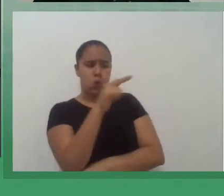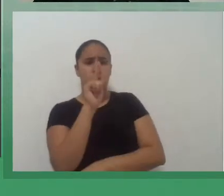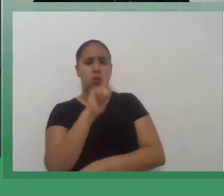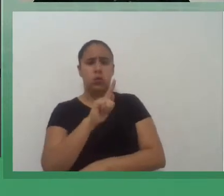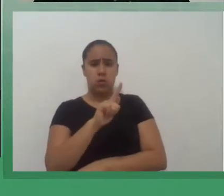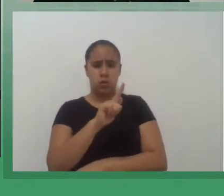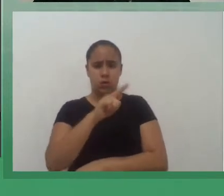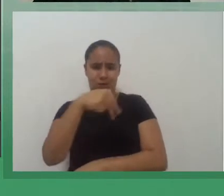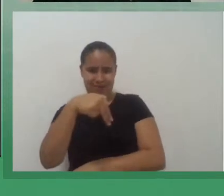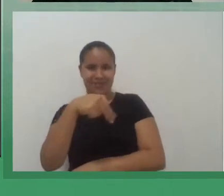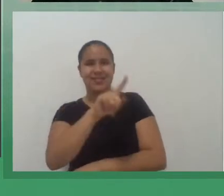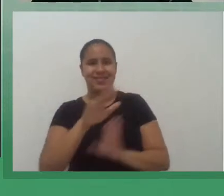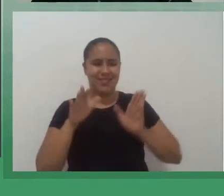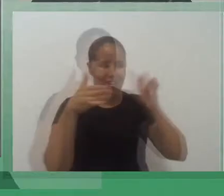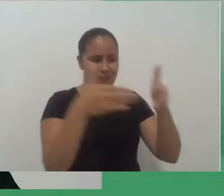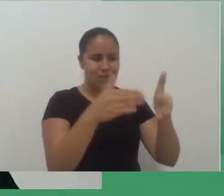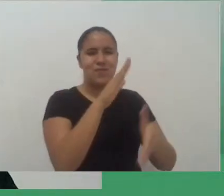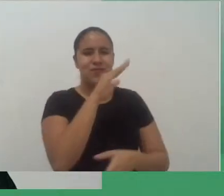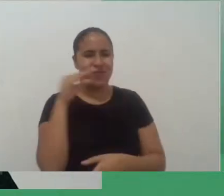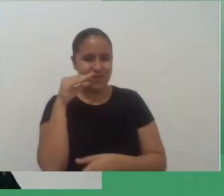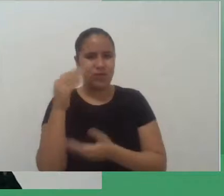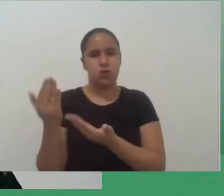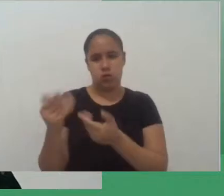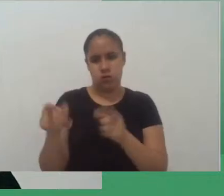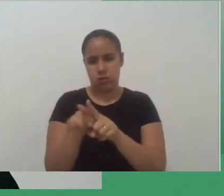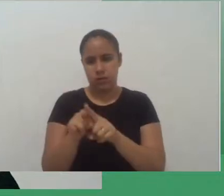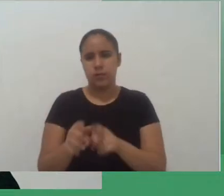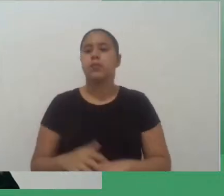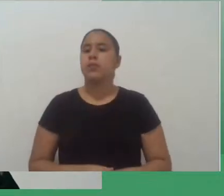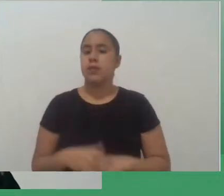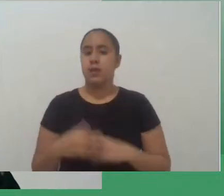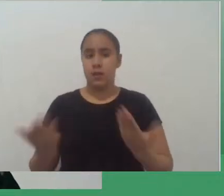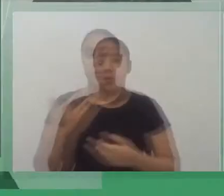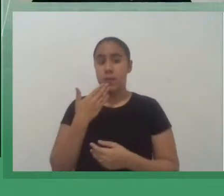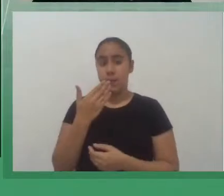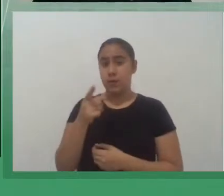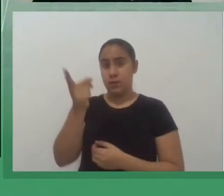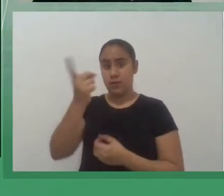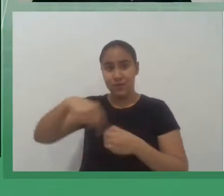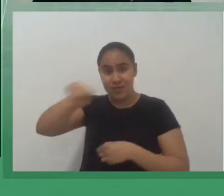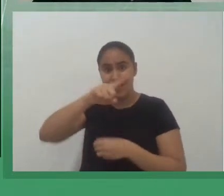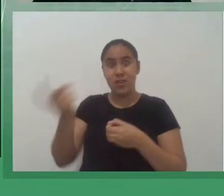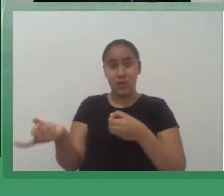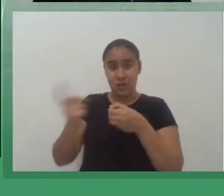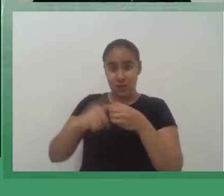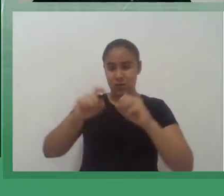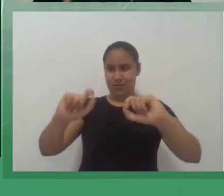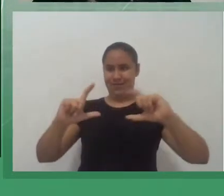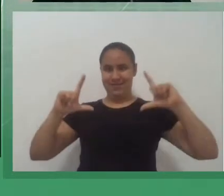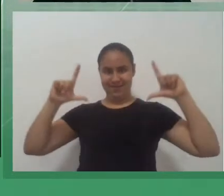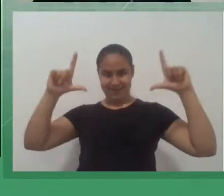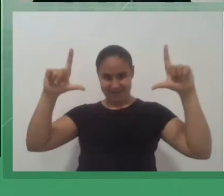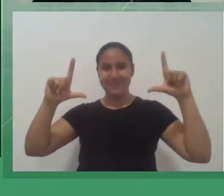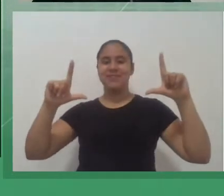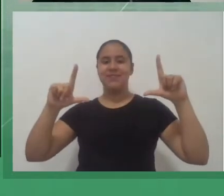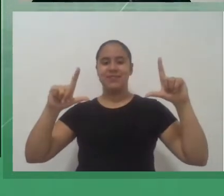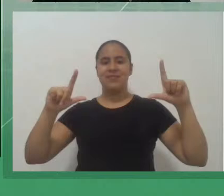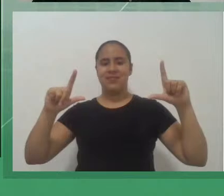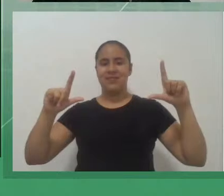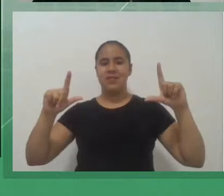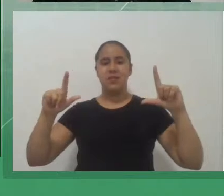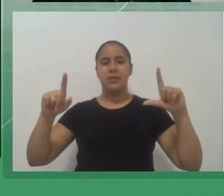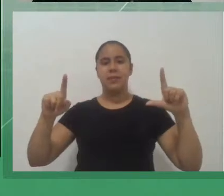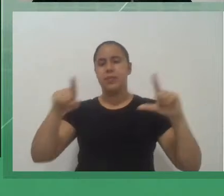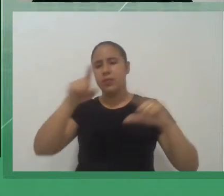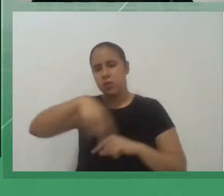título, por gentileza, o tema, só para poder dar um ênfase maior agora, para poder clarificar para as pessoas a minha